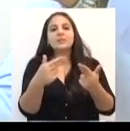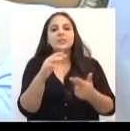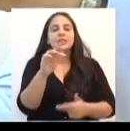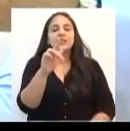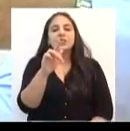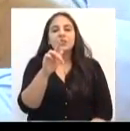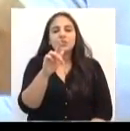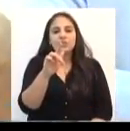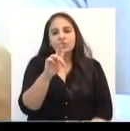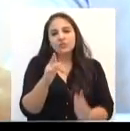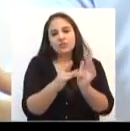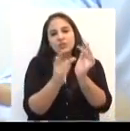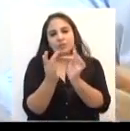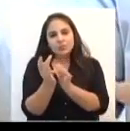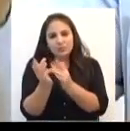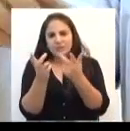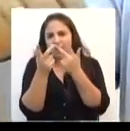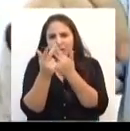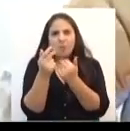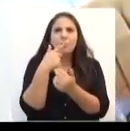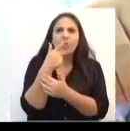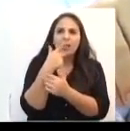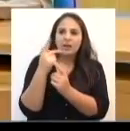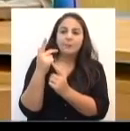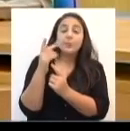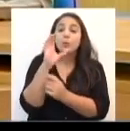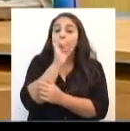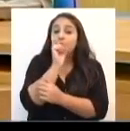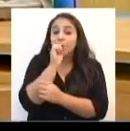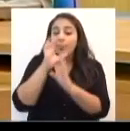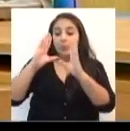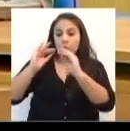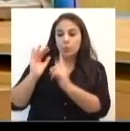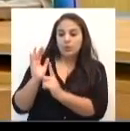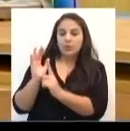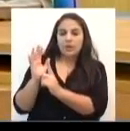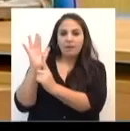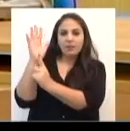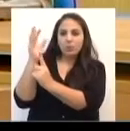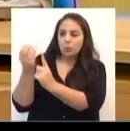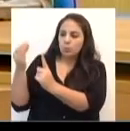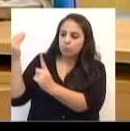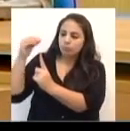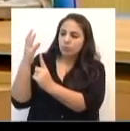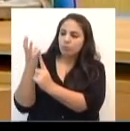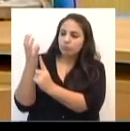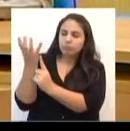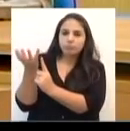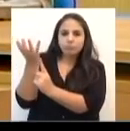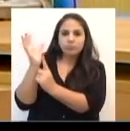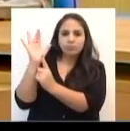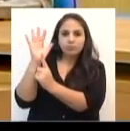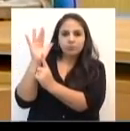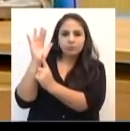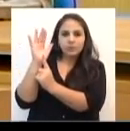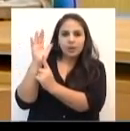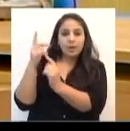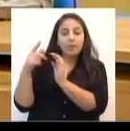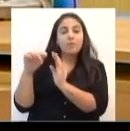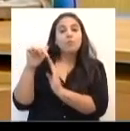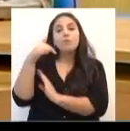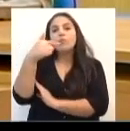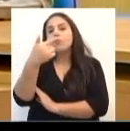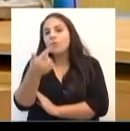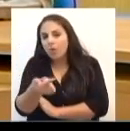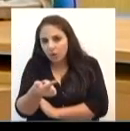que ele é acendido no sábado à noite, num fogo fora da igreja,